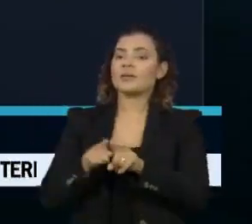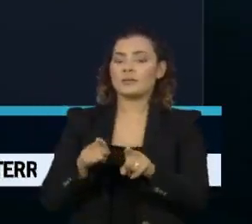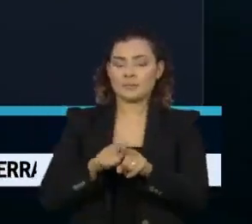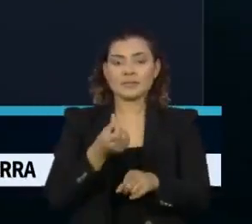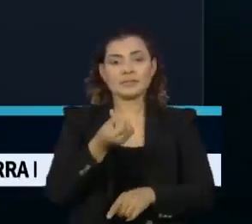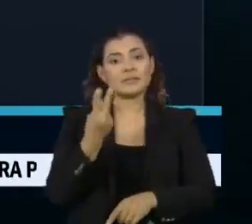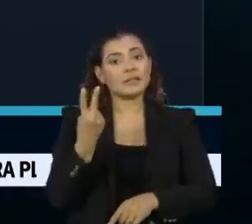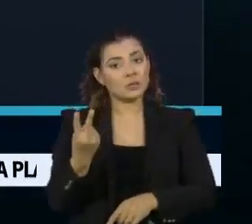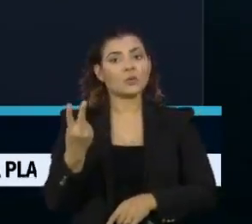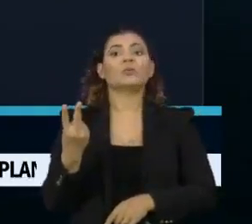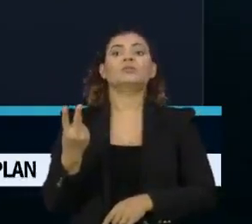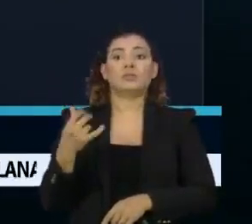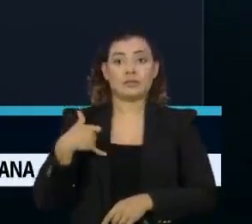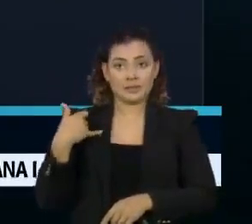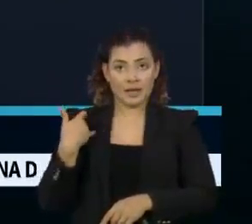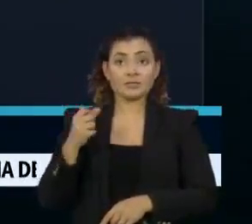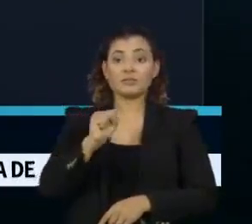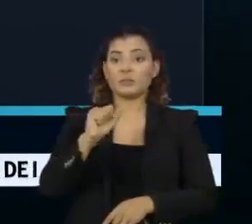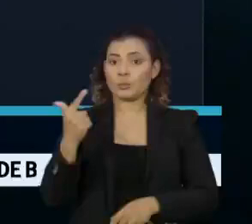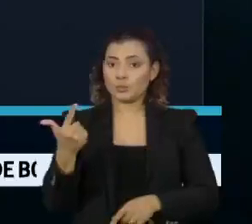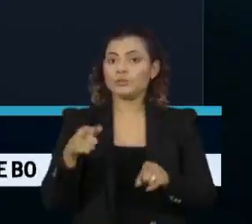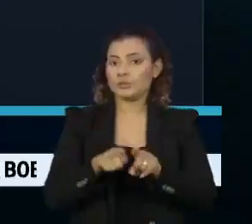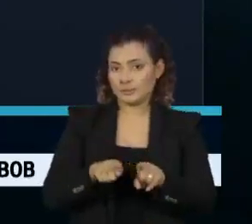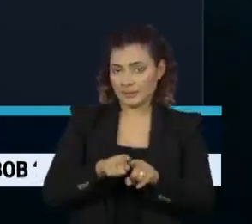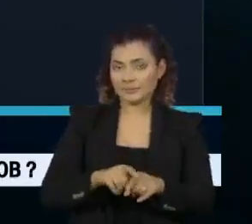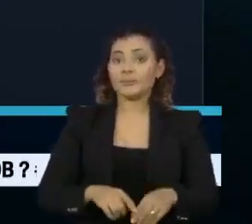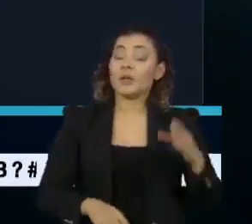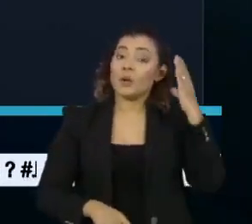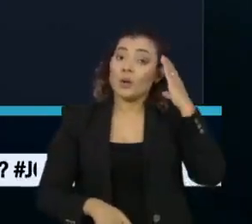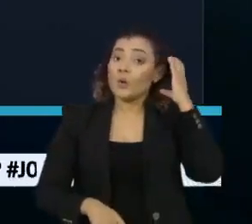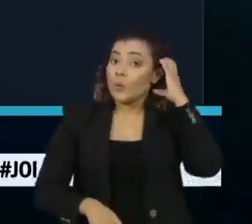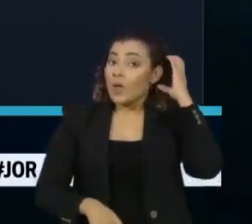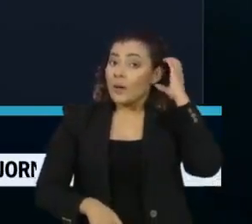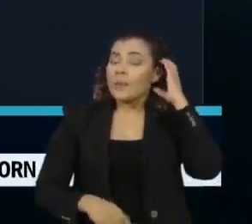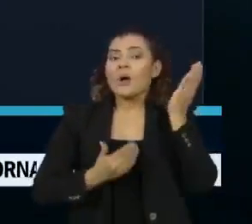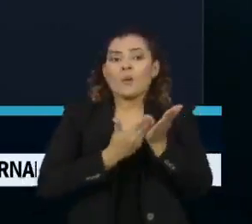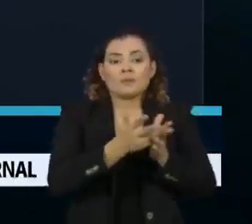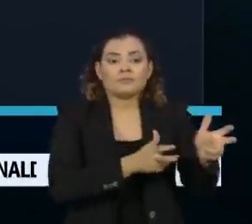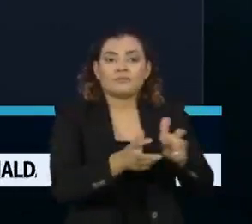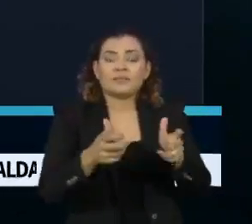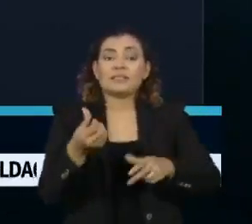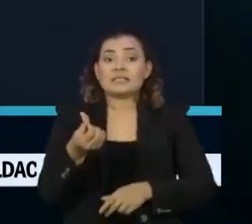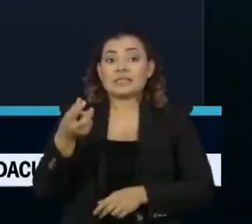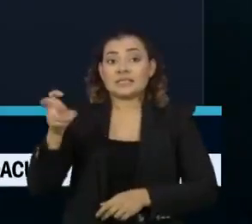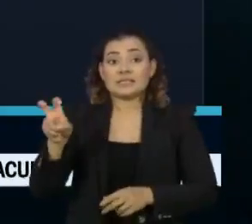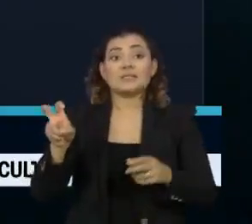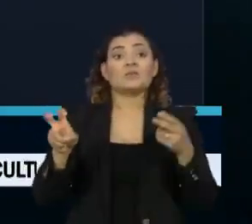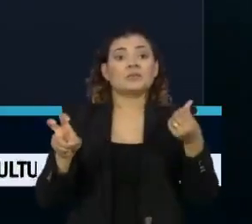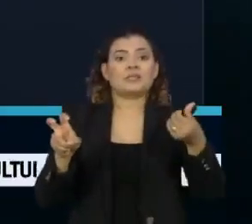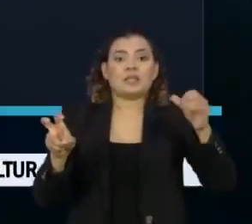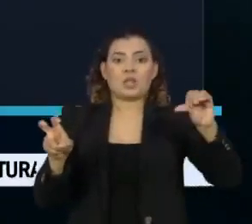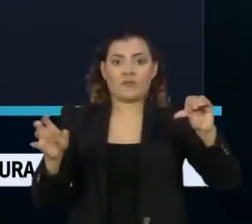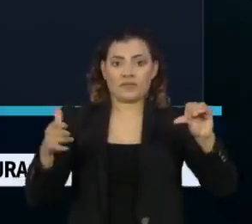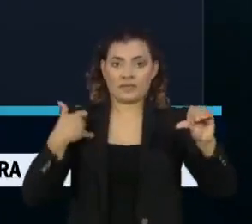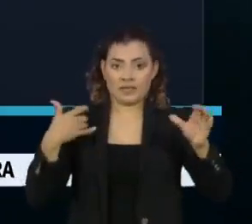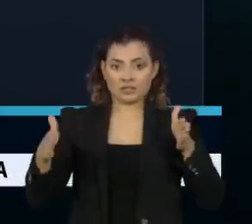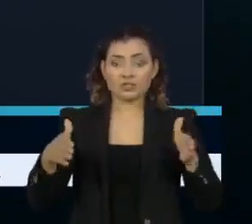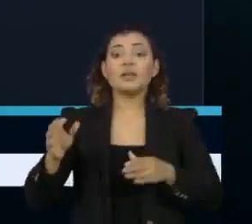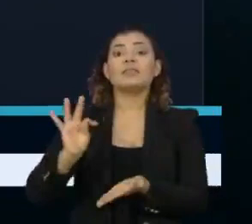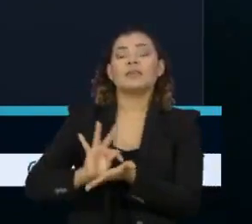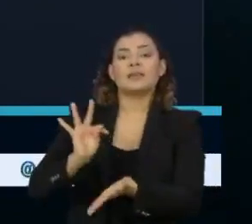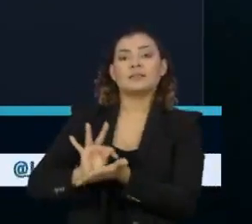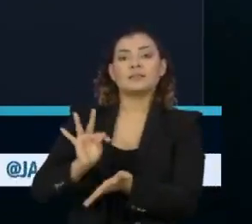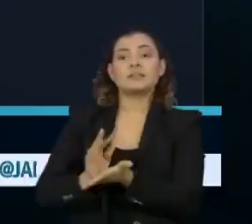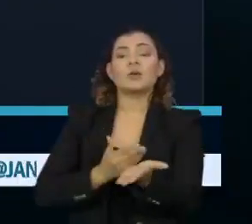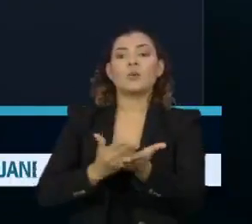a partir de 62 anos, assim como São Luís. Cuiabá segue vacinando pessoas entre 65 e 69 anos. Em Teresina,